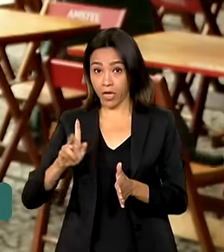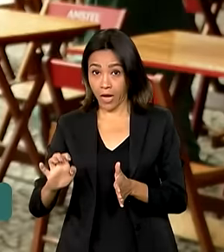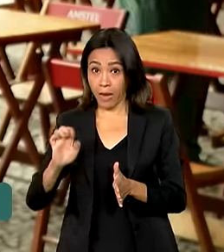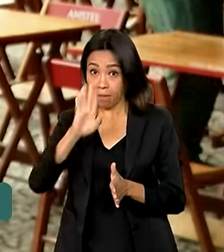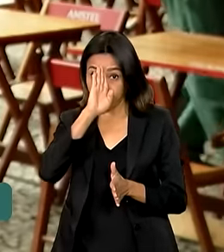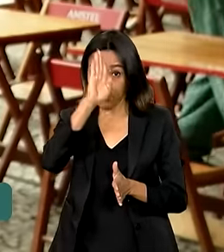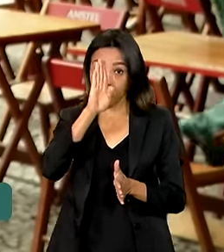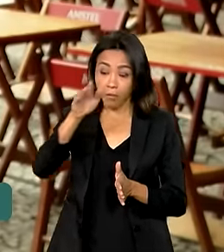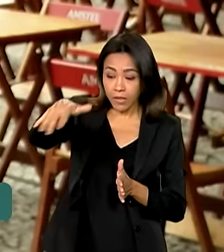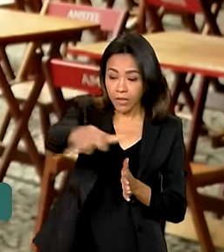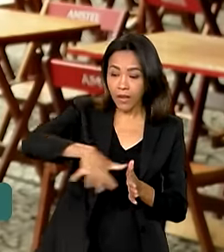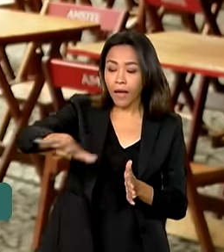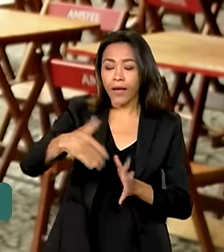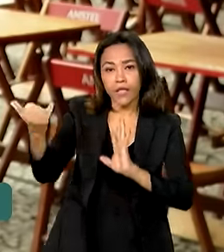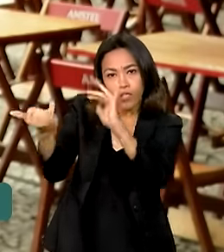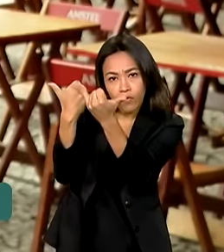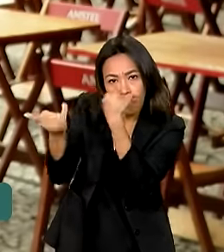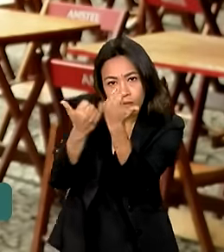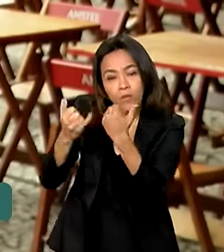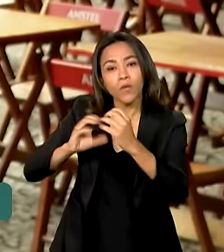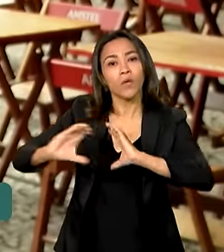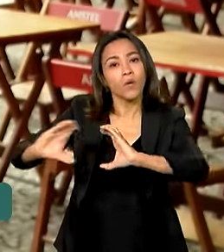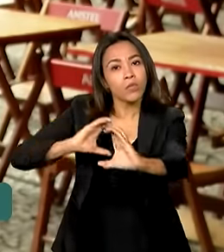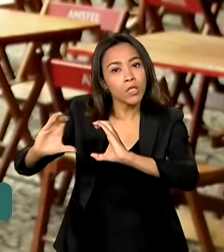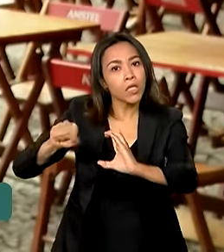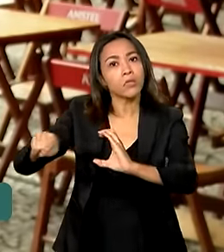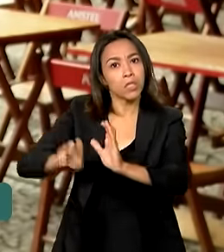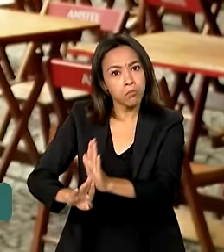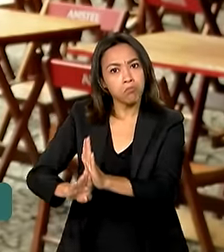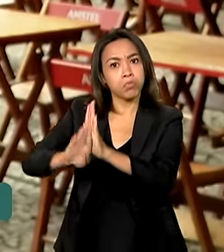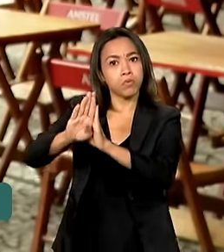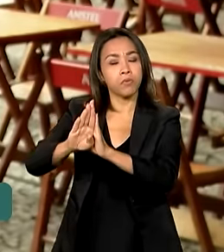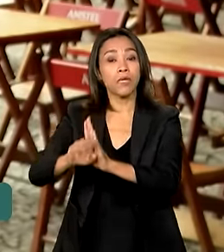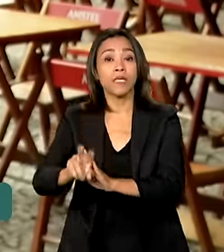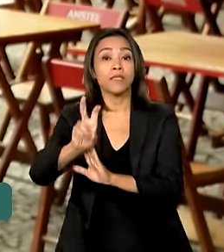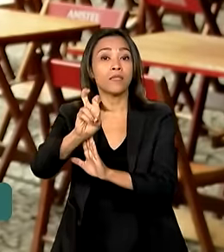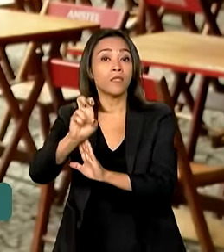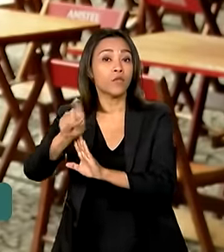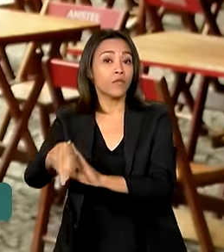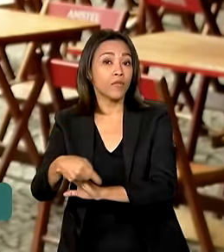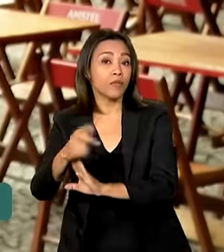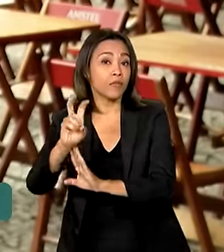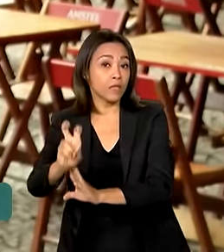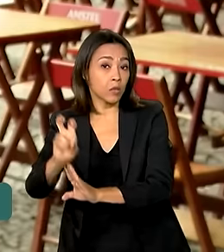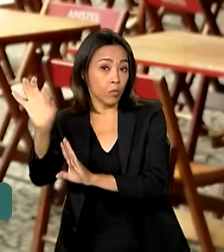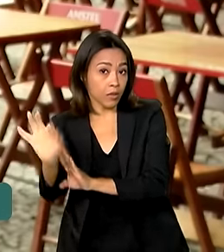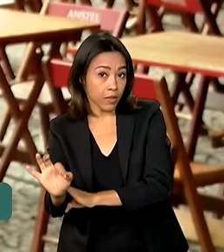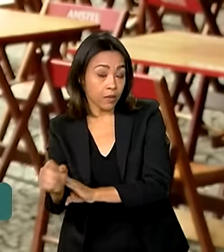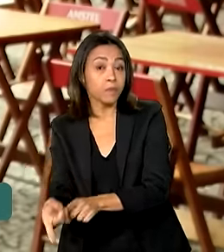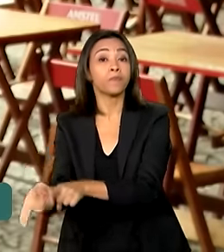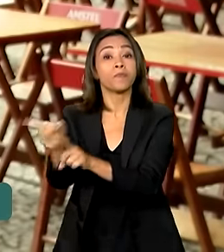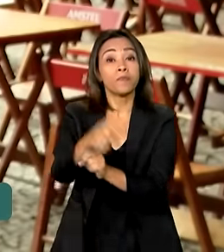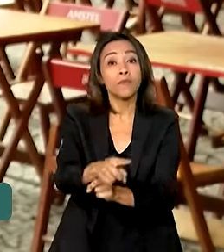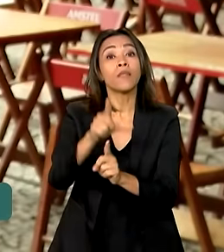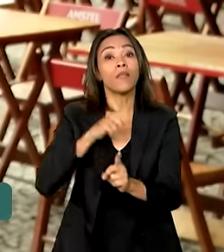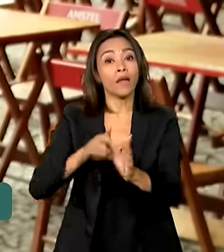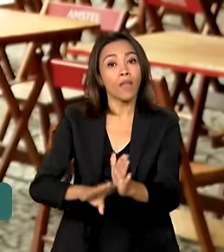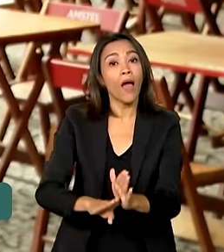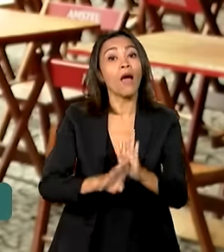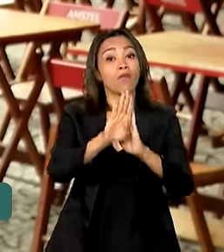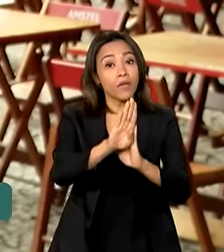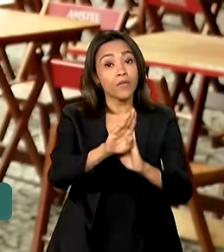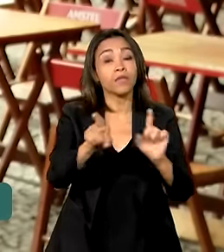setor de informação e comunicação, que cresceu 5,5%. Também houve avanço nos